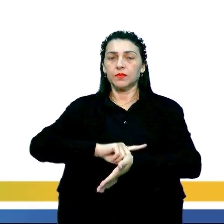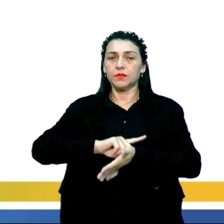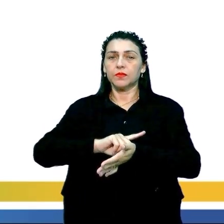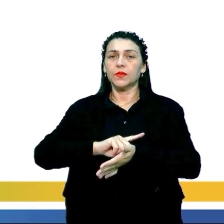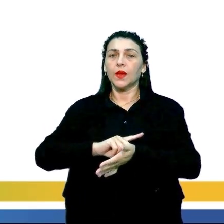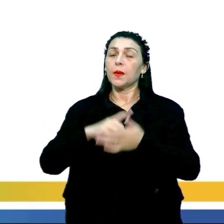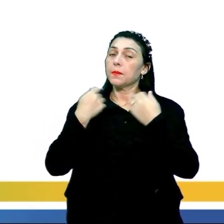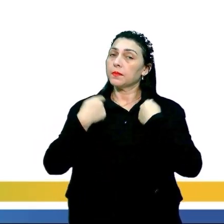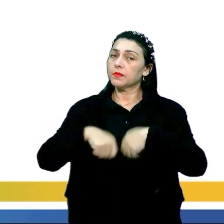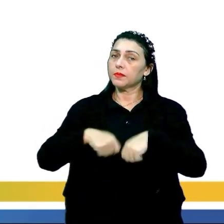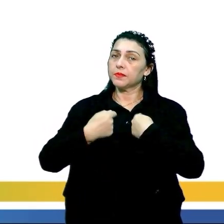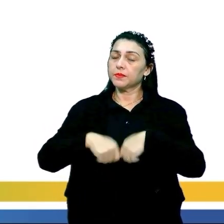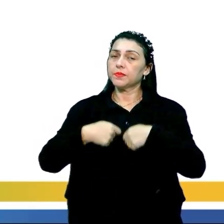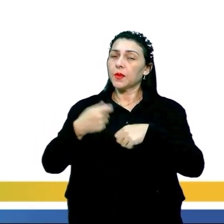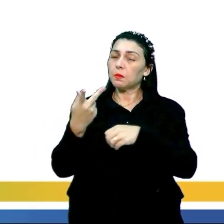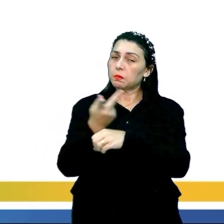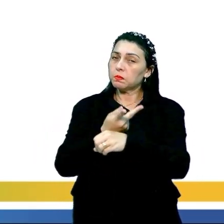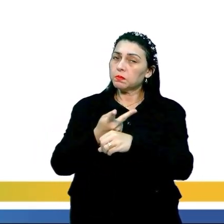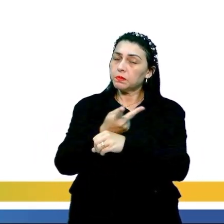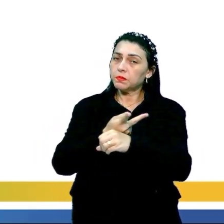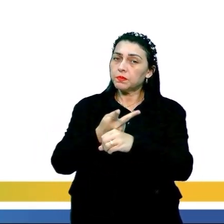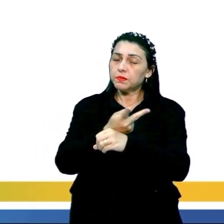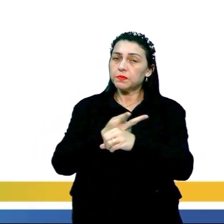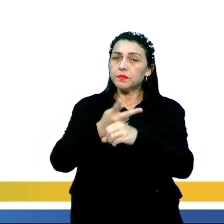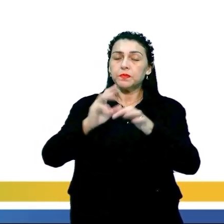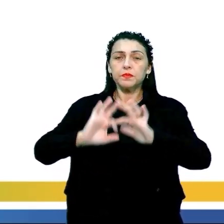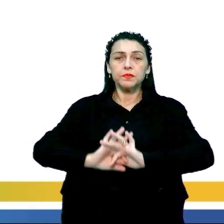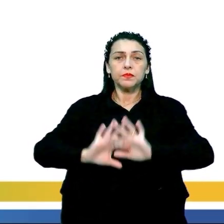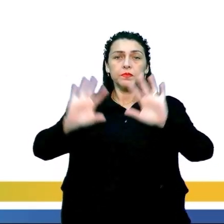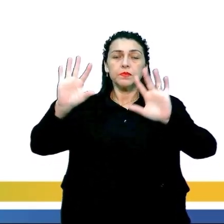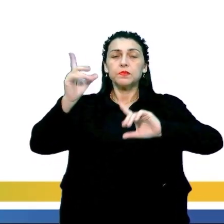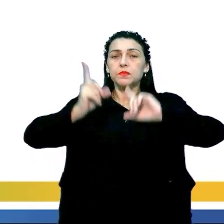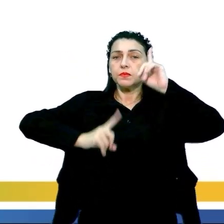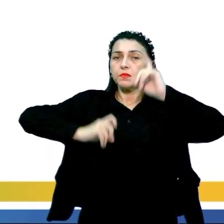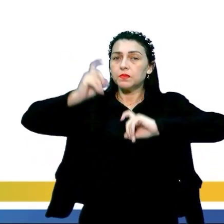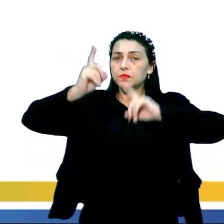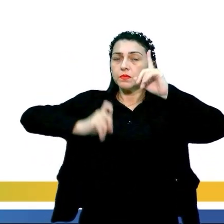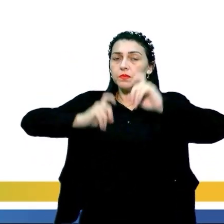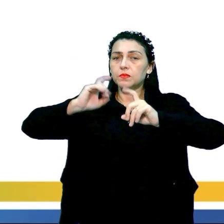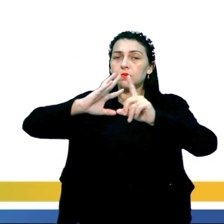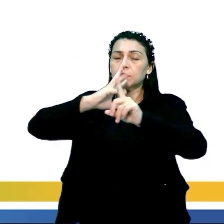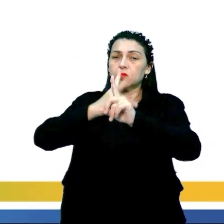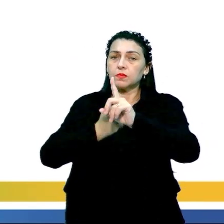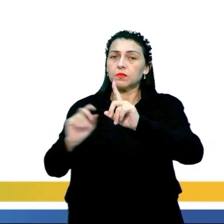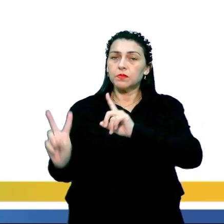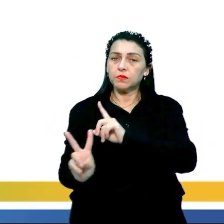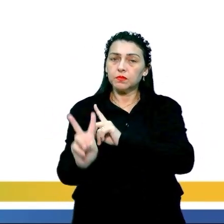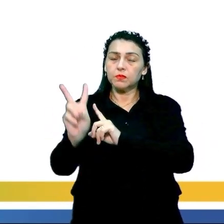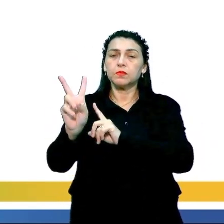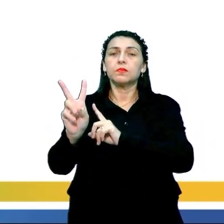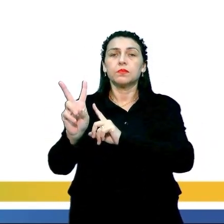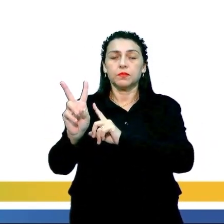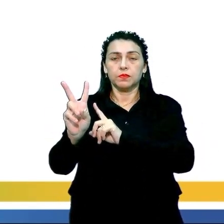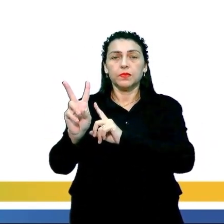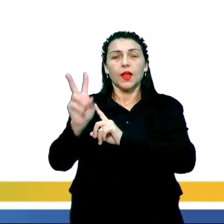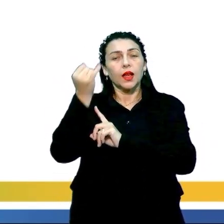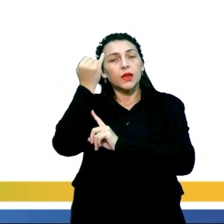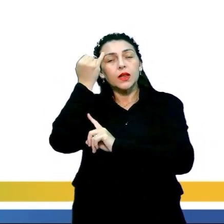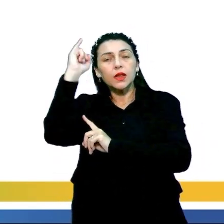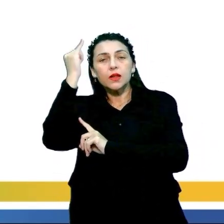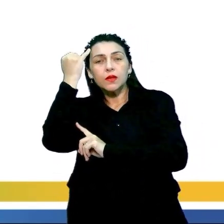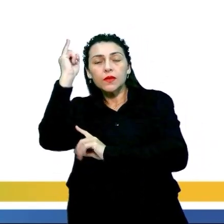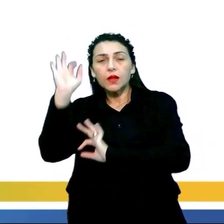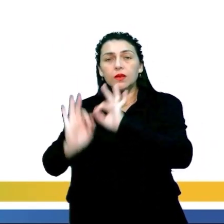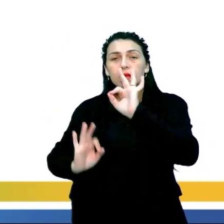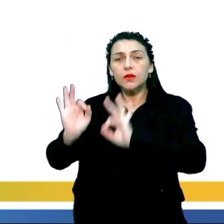uma necessidade, uma busca de uma liberdade de expressão, de uma arte que valorizasse a criatividade